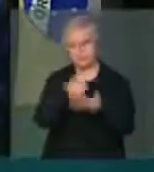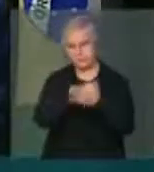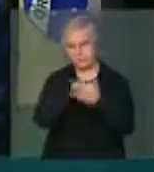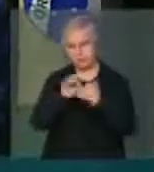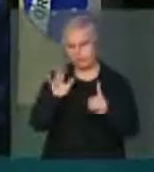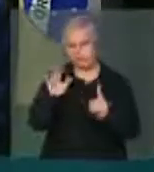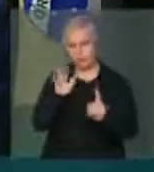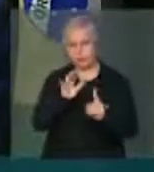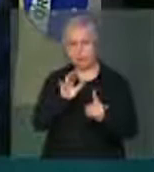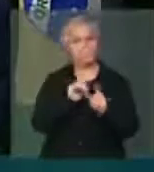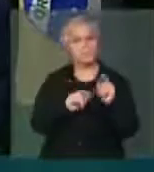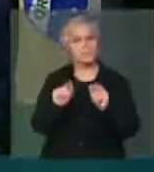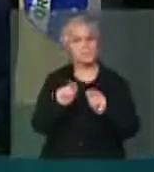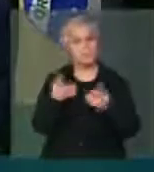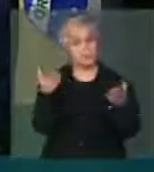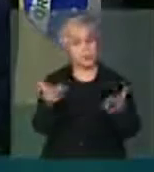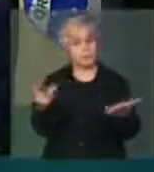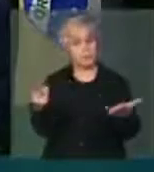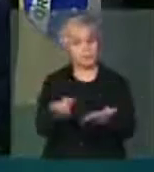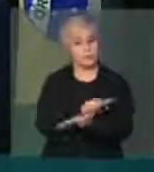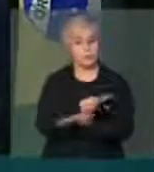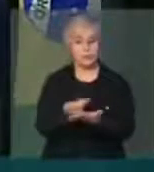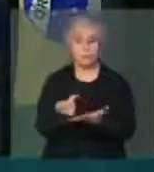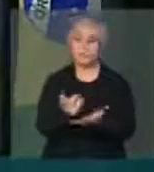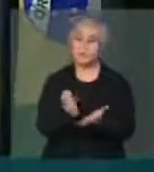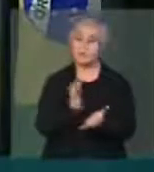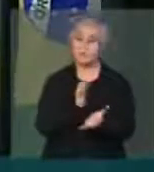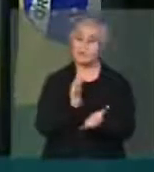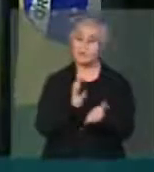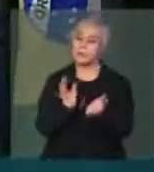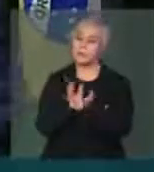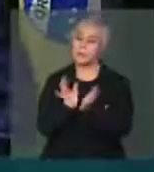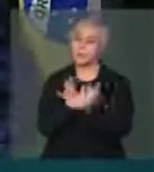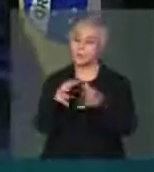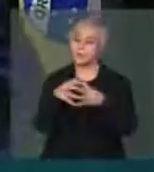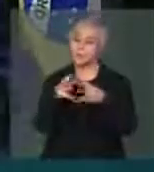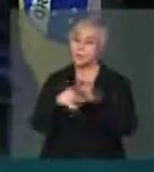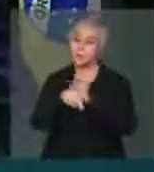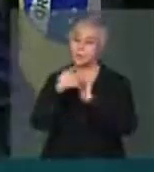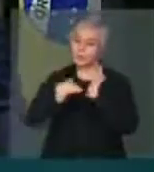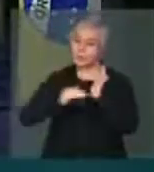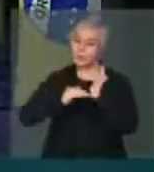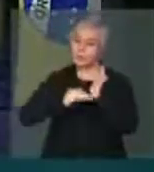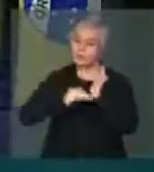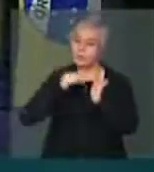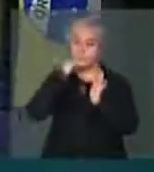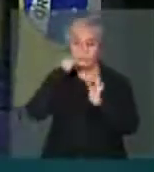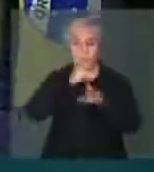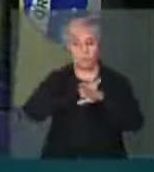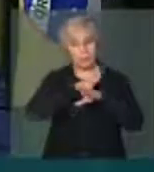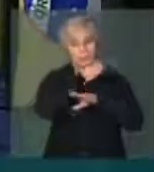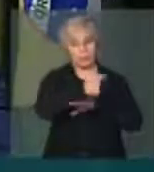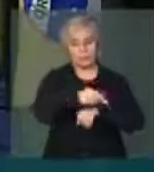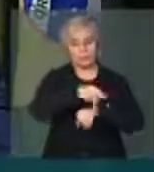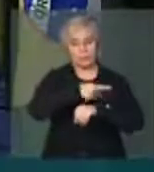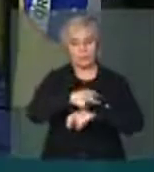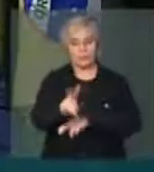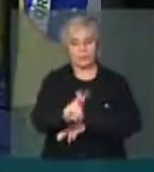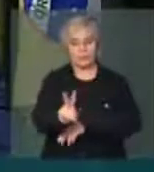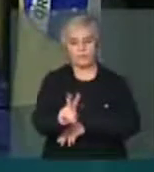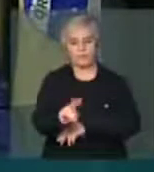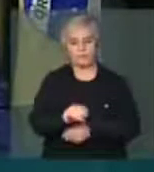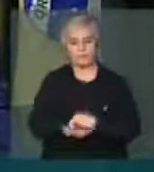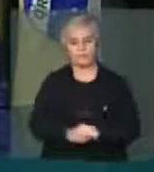relação a essa questão que envolve a ida de uma delegação de senadores brasileiros à